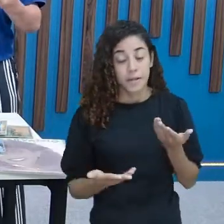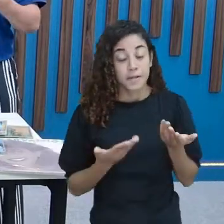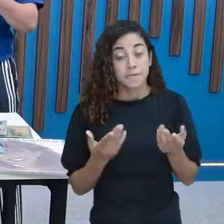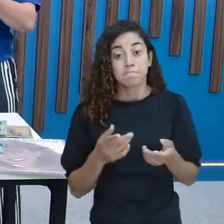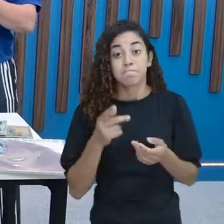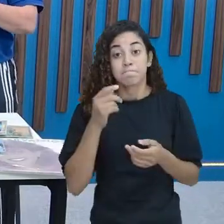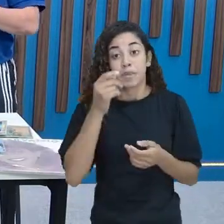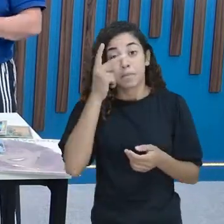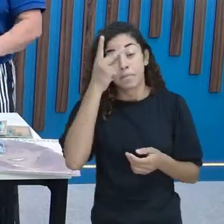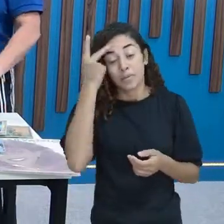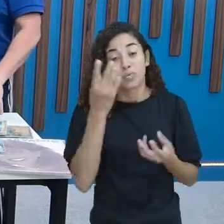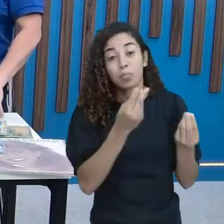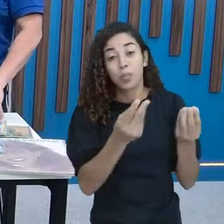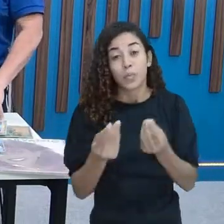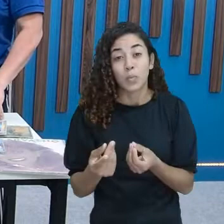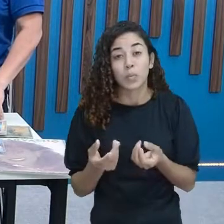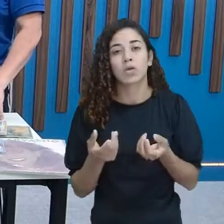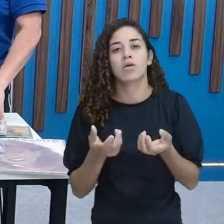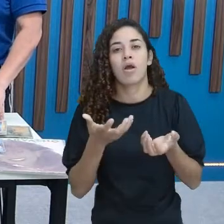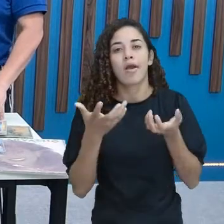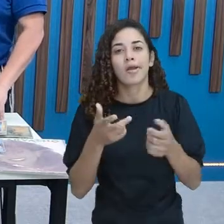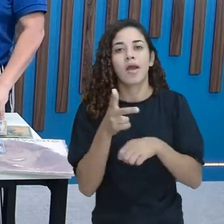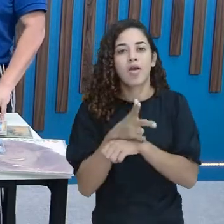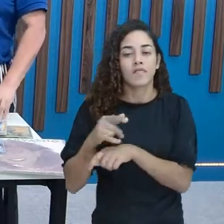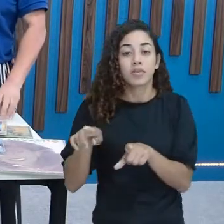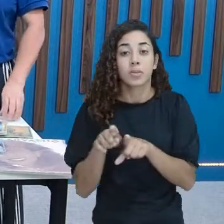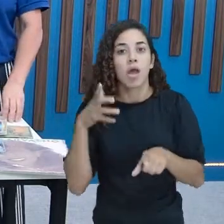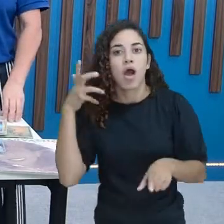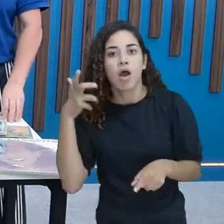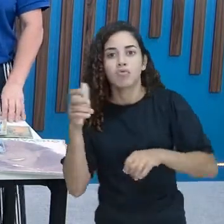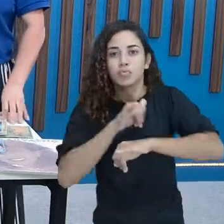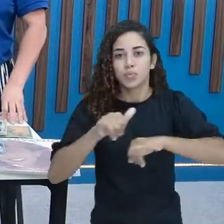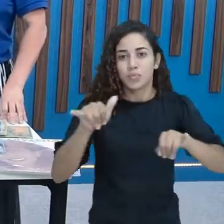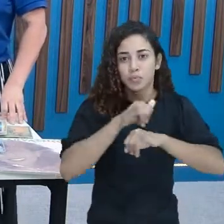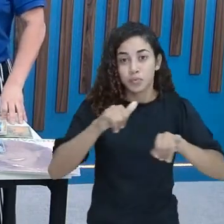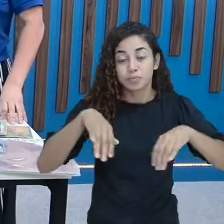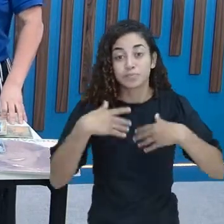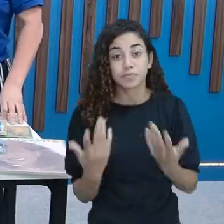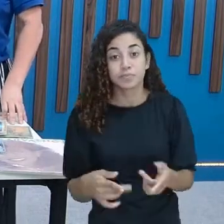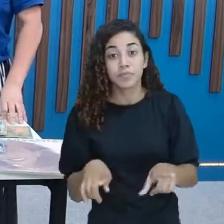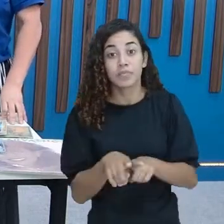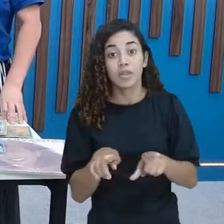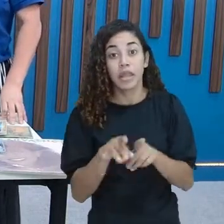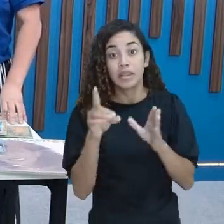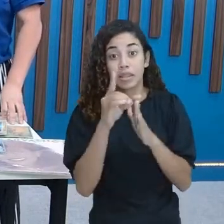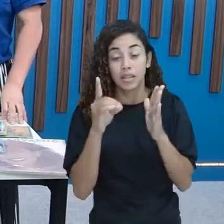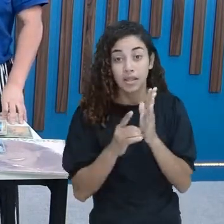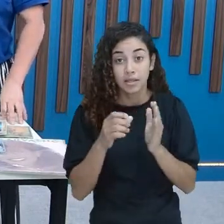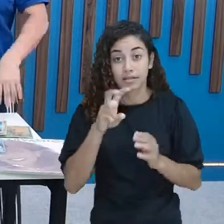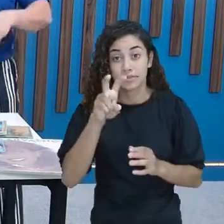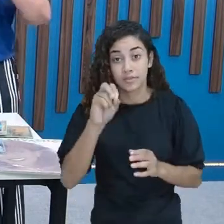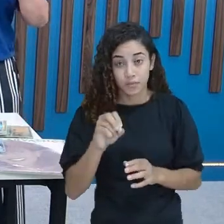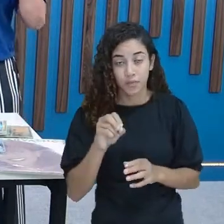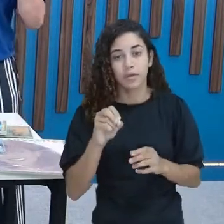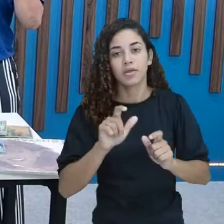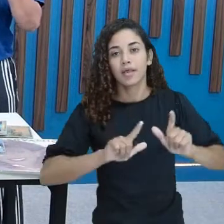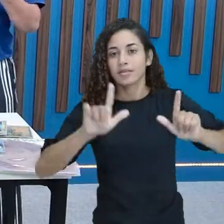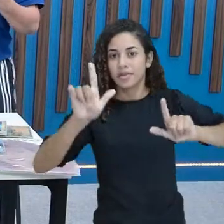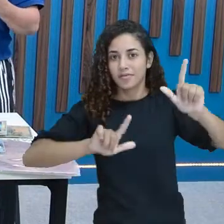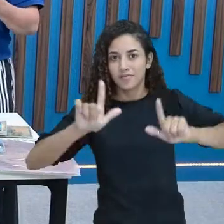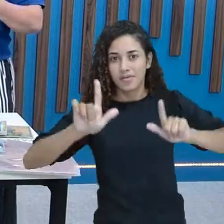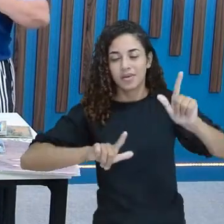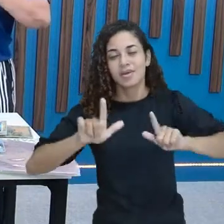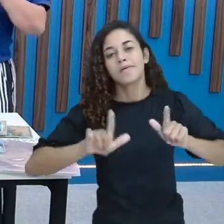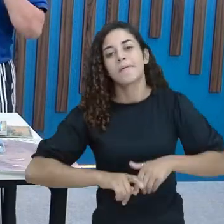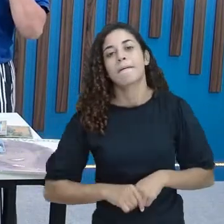querendo gravar o rádio, divulgando também as Exatamente Na década de 50 surgiu a televisão Que passou a divulgar